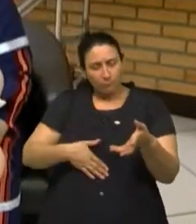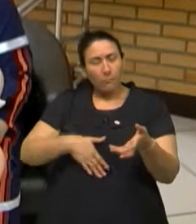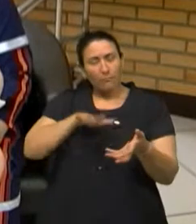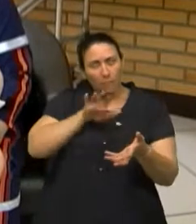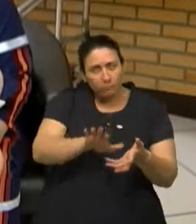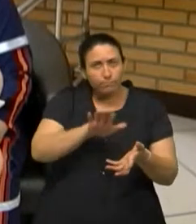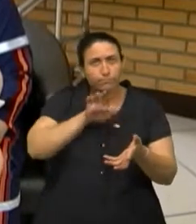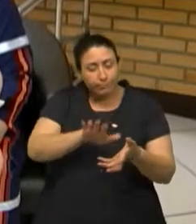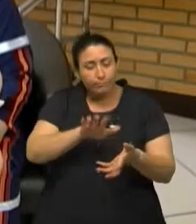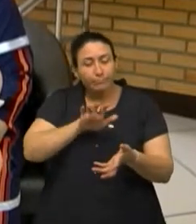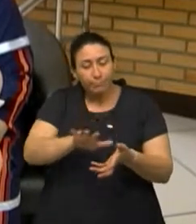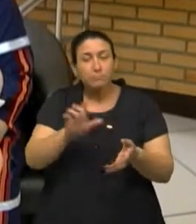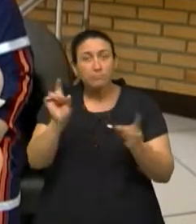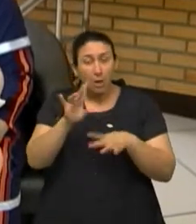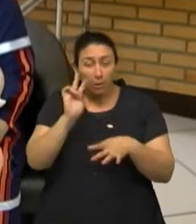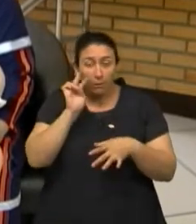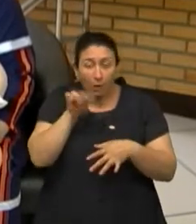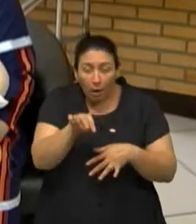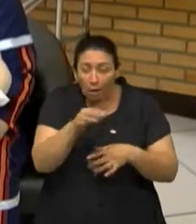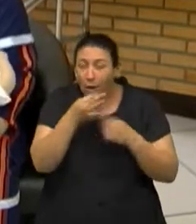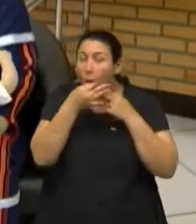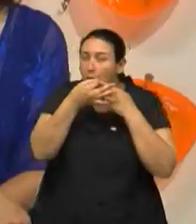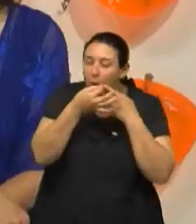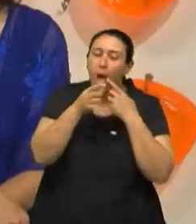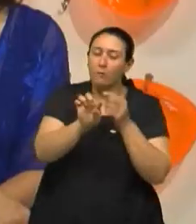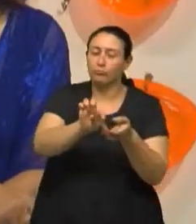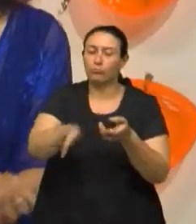pernas de vocês. Enxergou o objeto, remove.